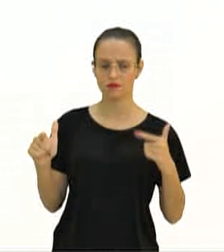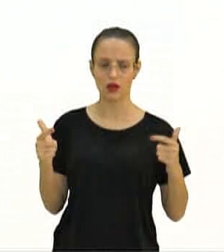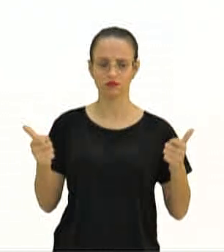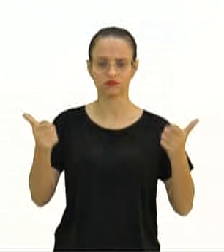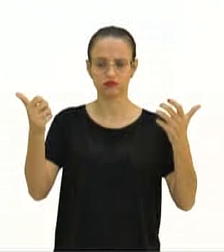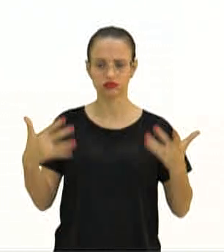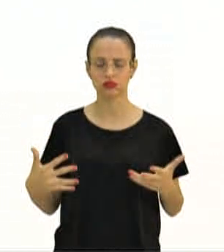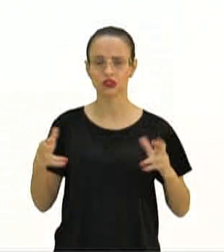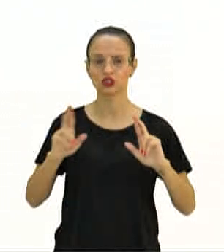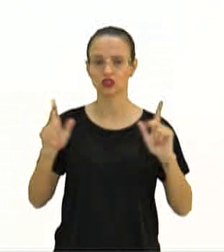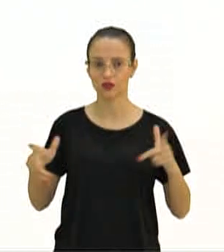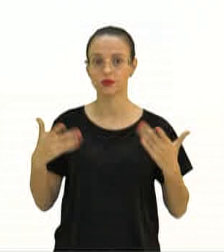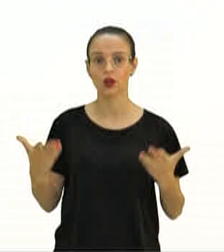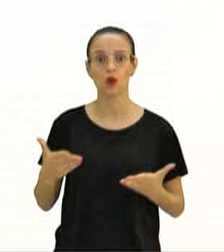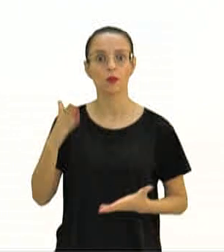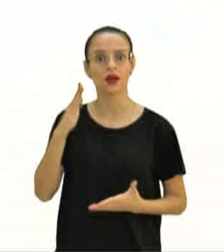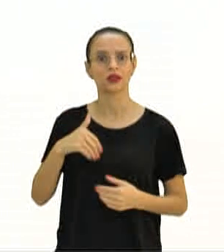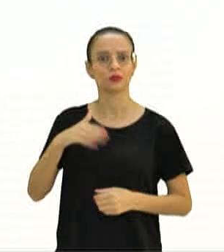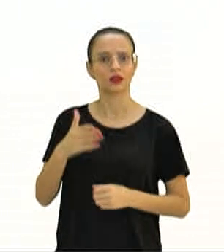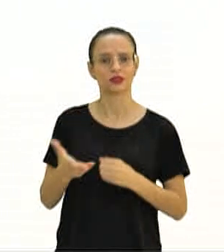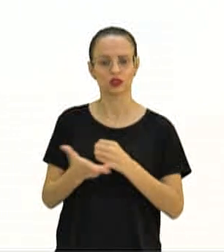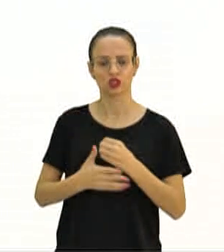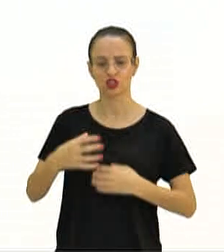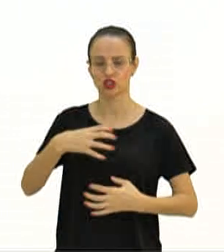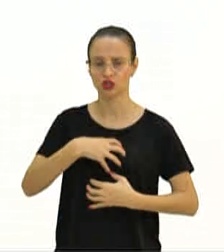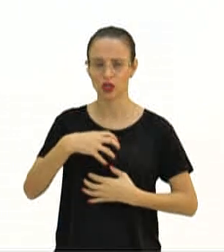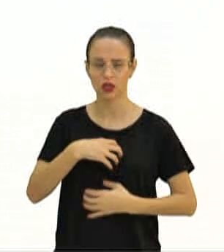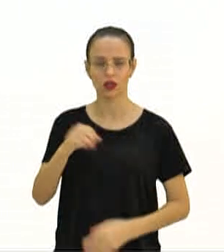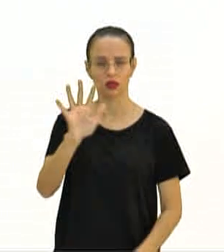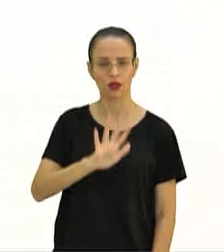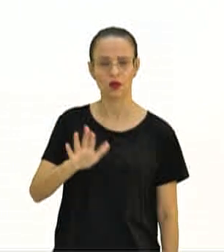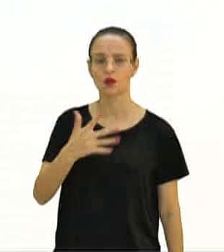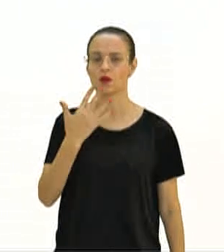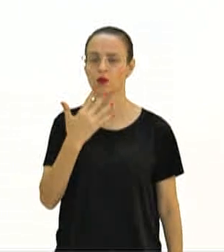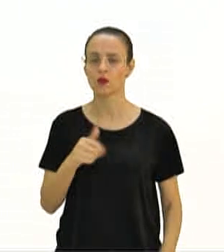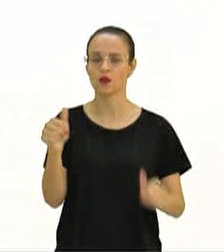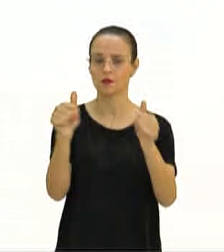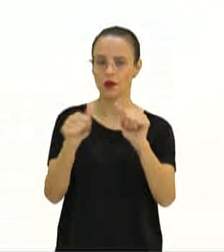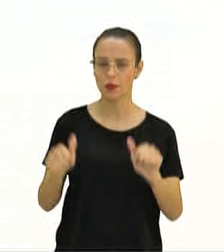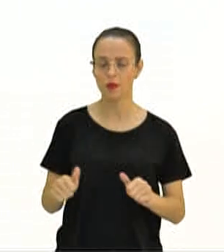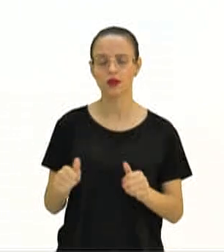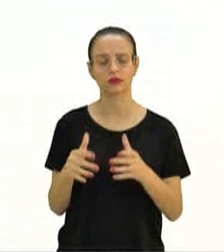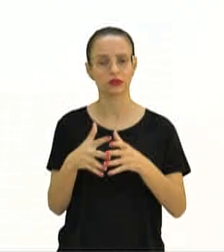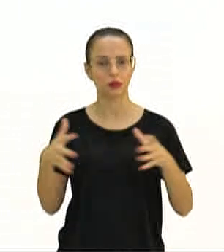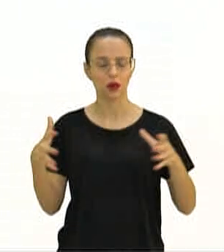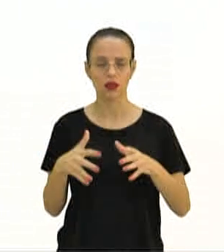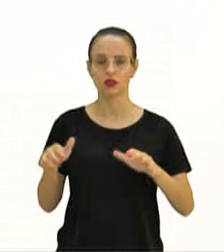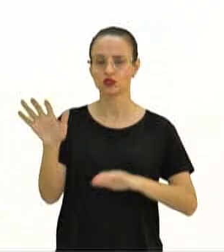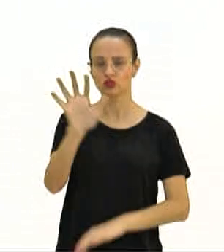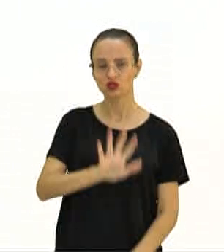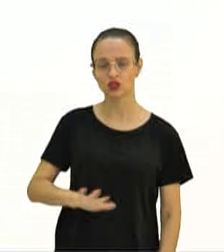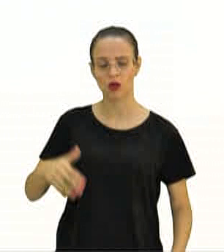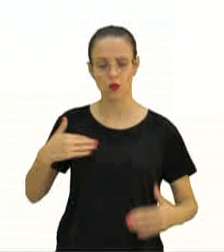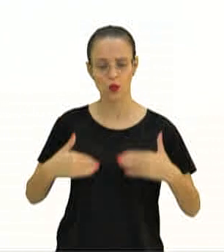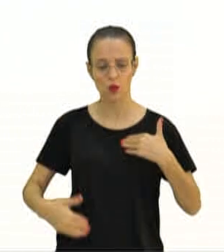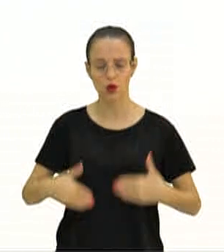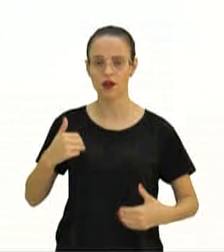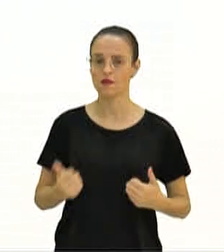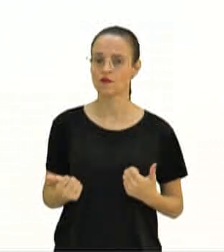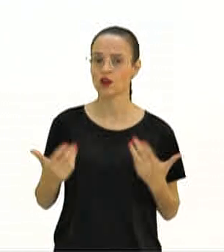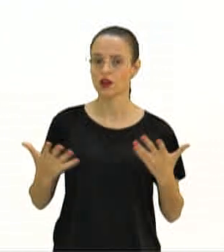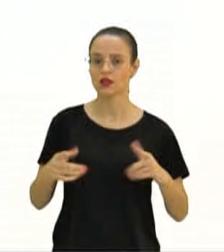básicos é a chamada morfologia. Diferenças na cor, no tamanho, no aspecto geral do organismo, também em seu exterior,